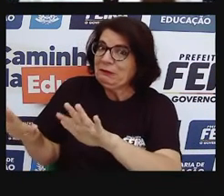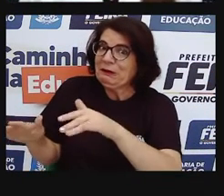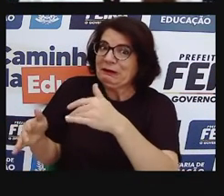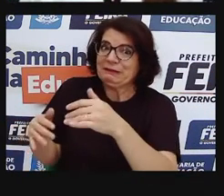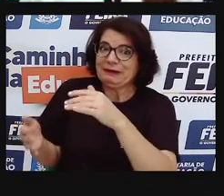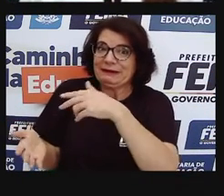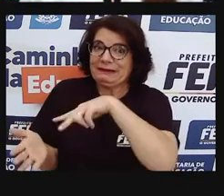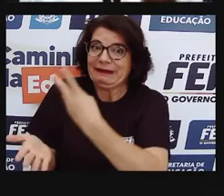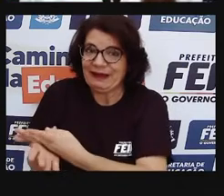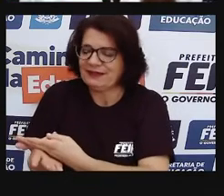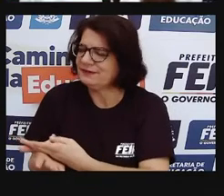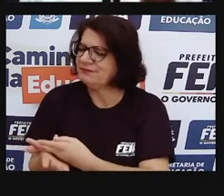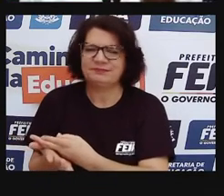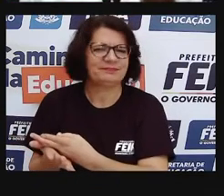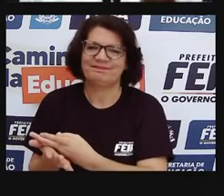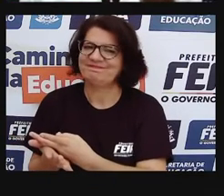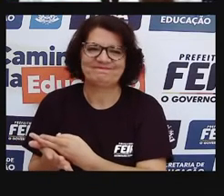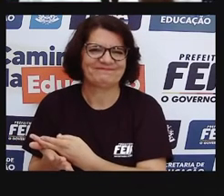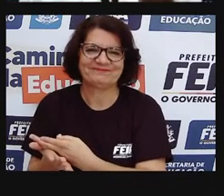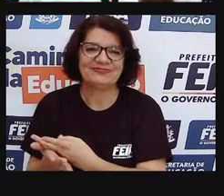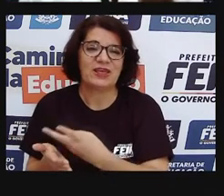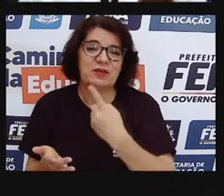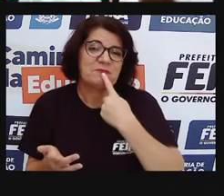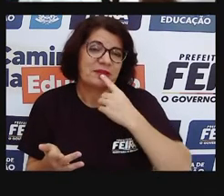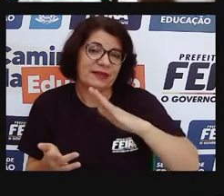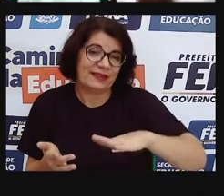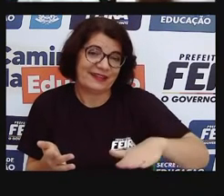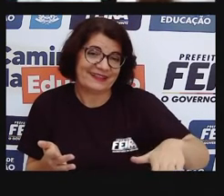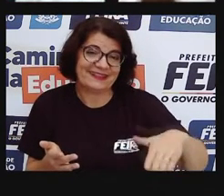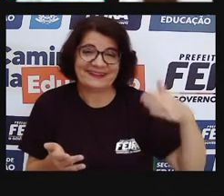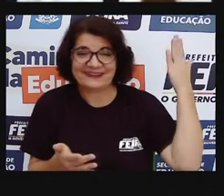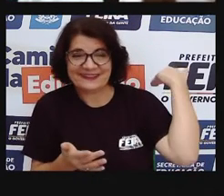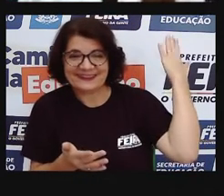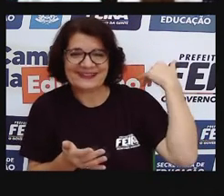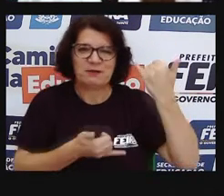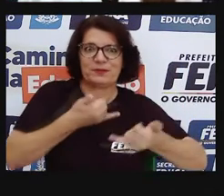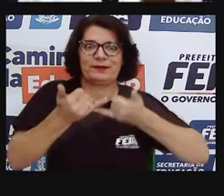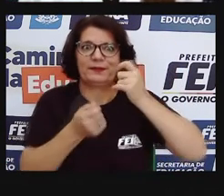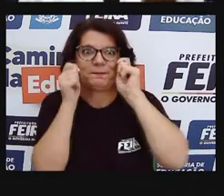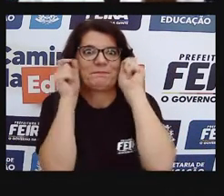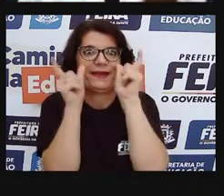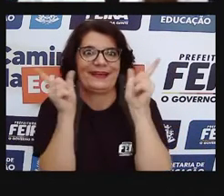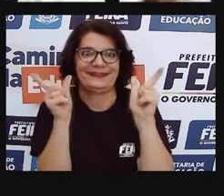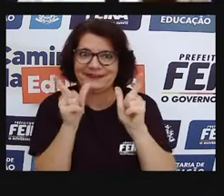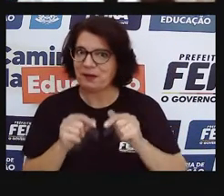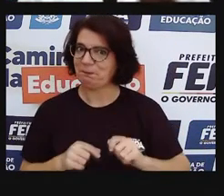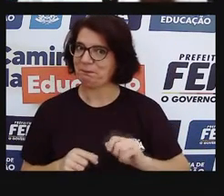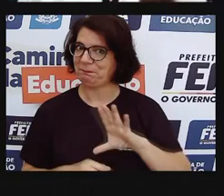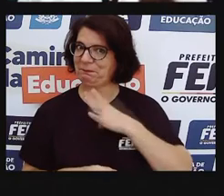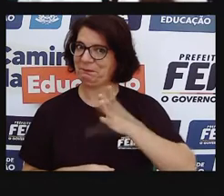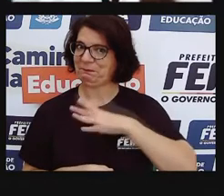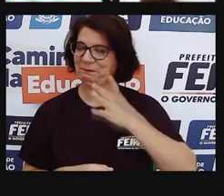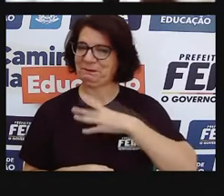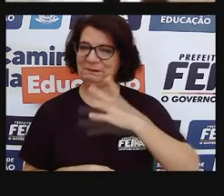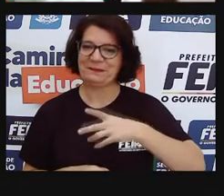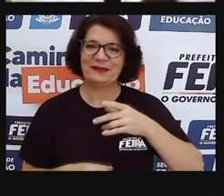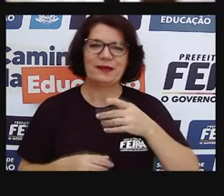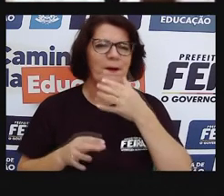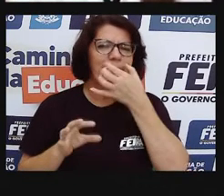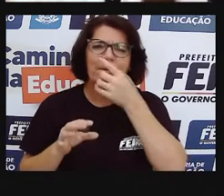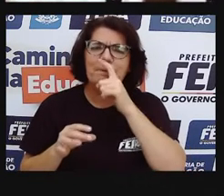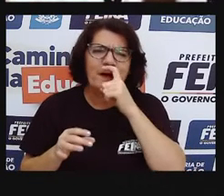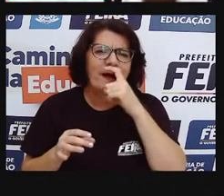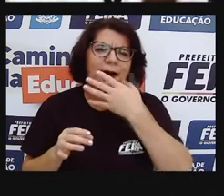naquela tensão, naquele medo de machucar, e a criança de antigamente parece que era mais esperta, né, porque os pais deixavam mesmo